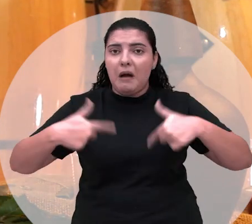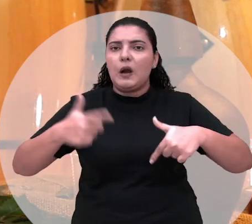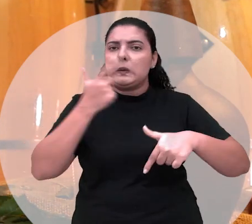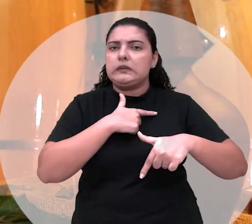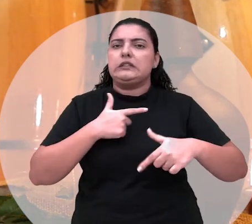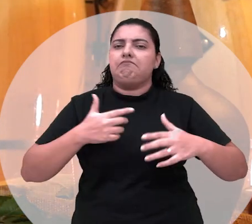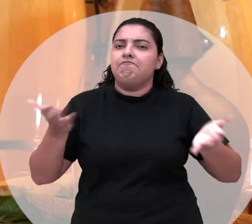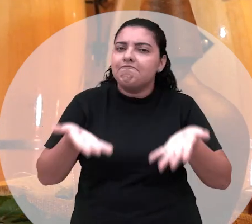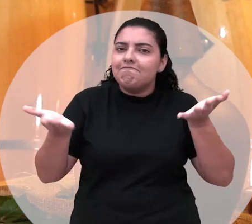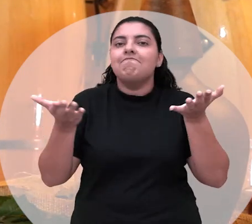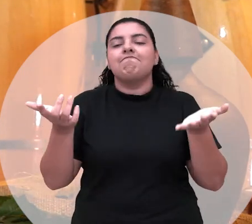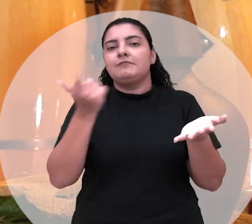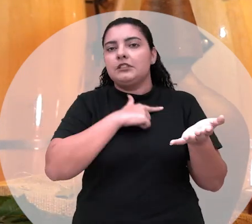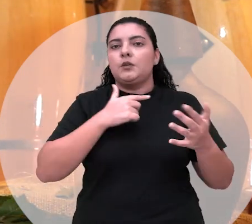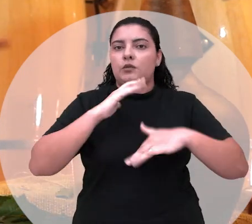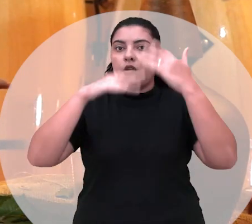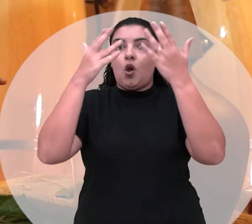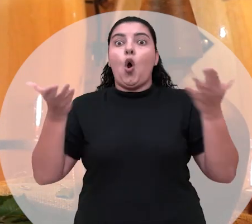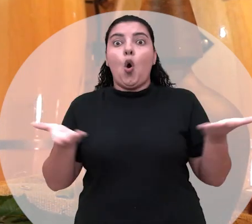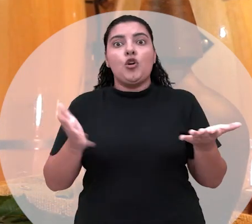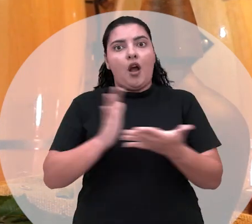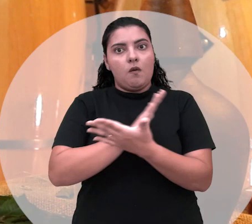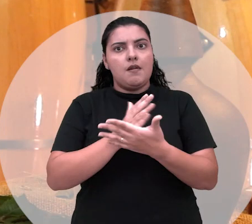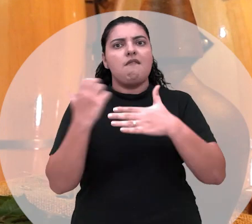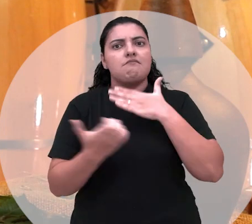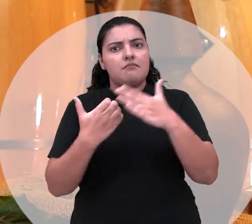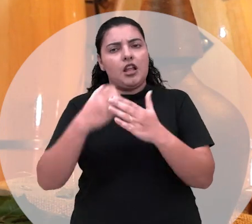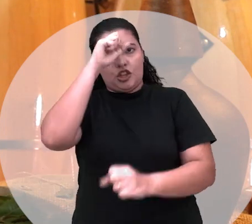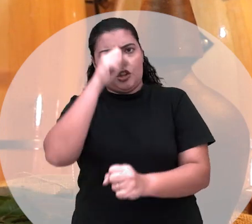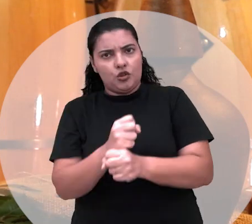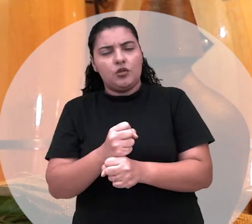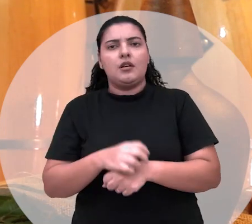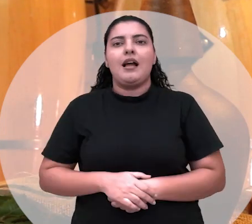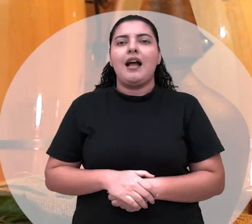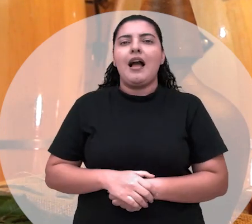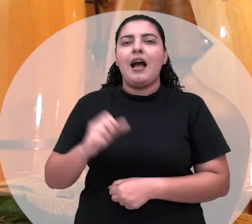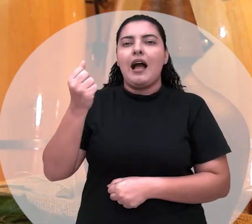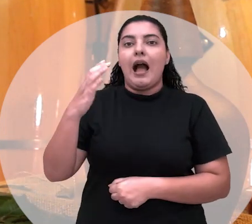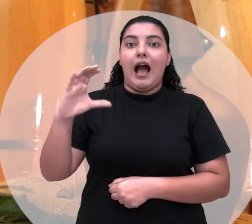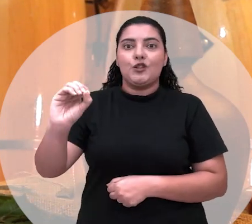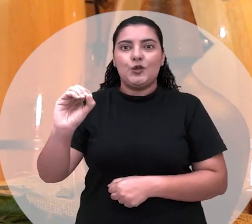eu tenho pessoas que hoje são empresárias o dono da empresa do aço é uma